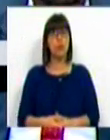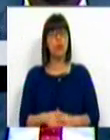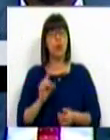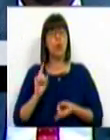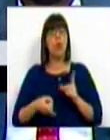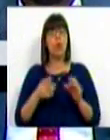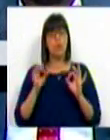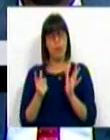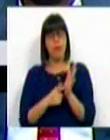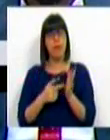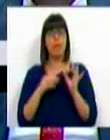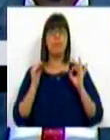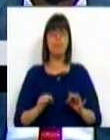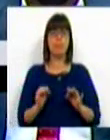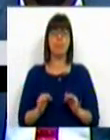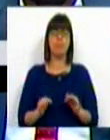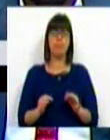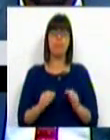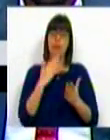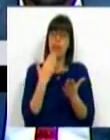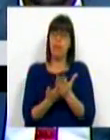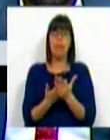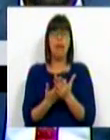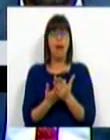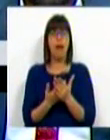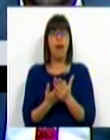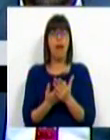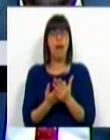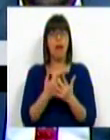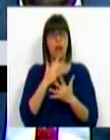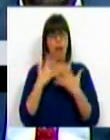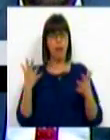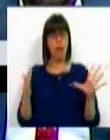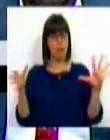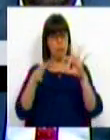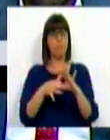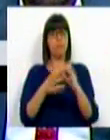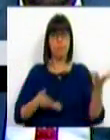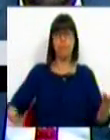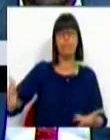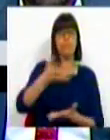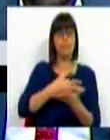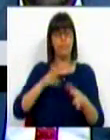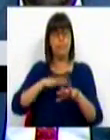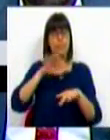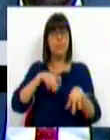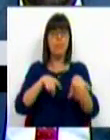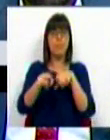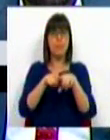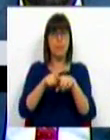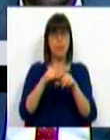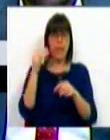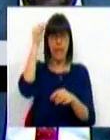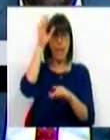para aquilo que é a necessidade de construir uma larga convergência em torno das políticas